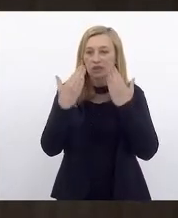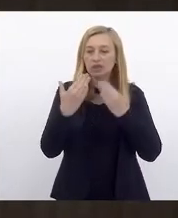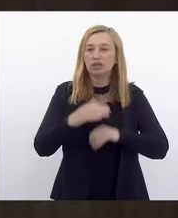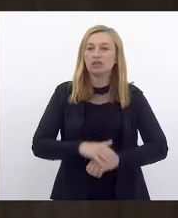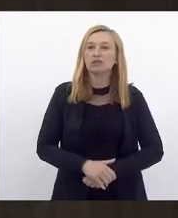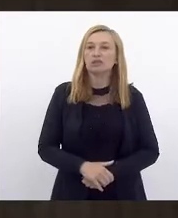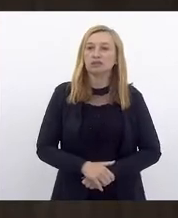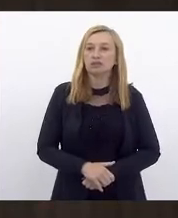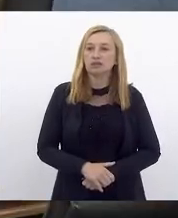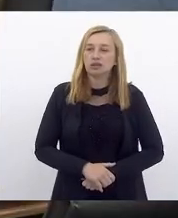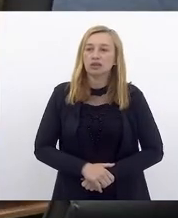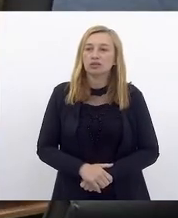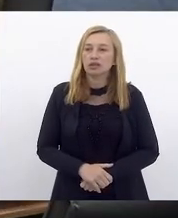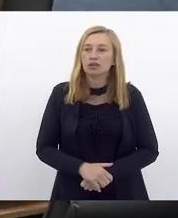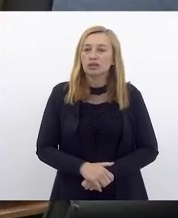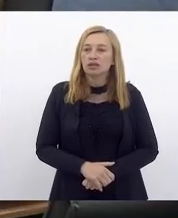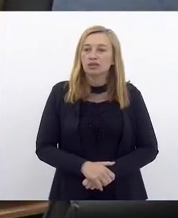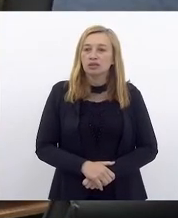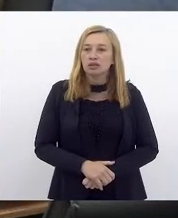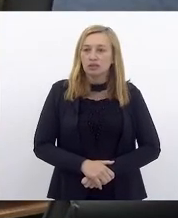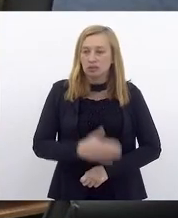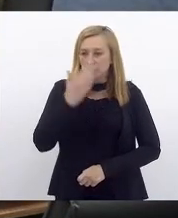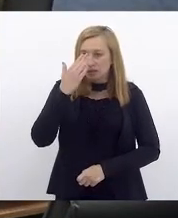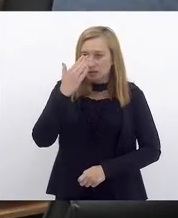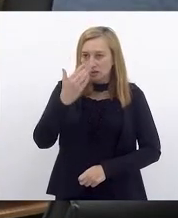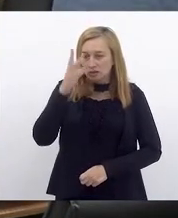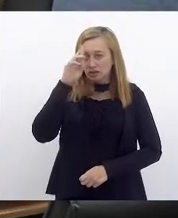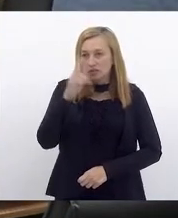com emendas. Exato, senhor presidente.